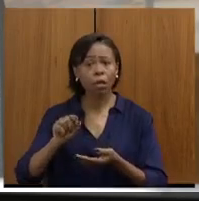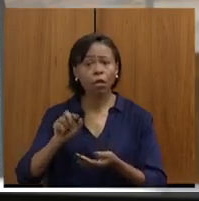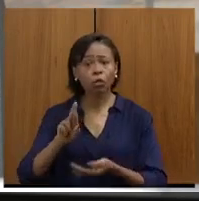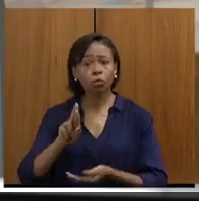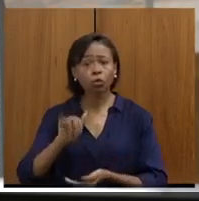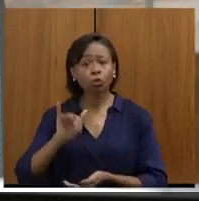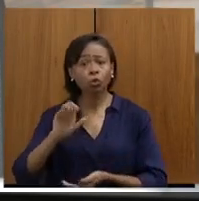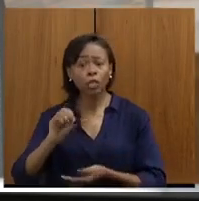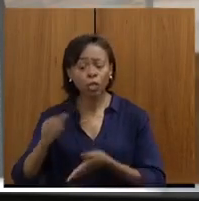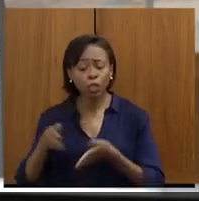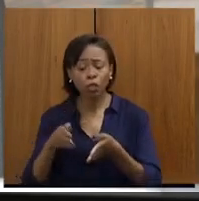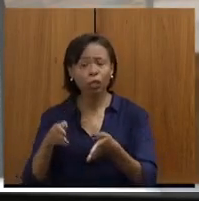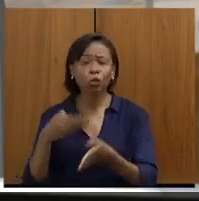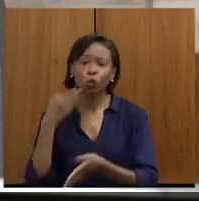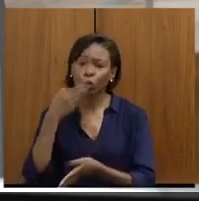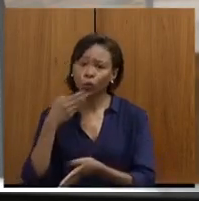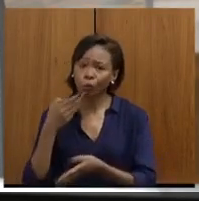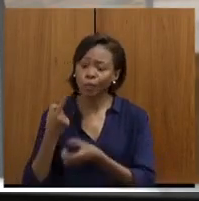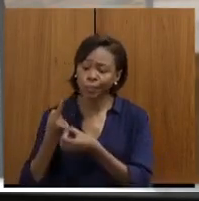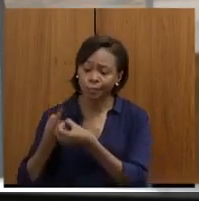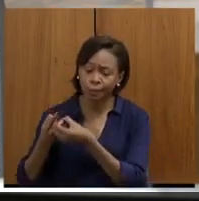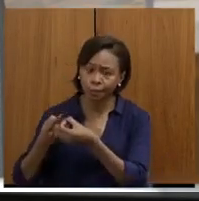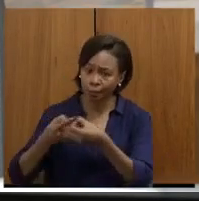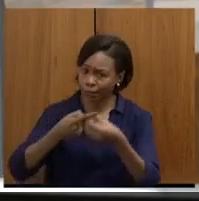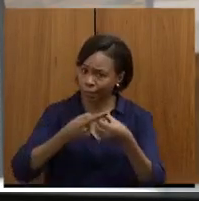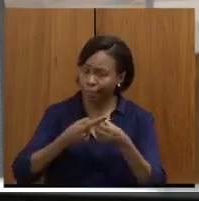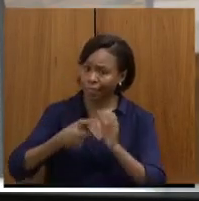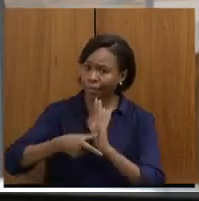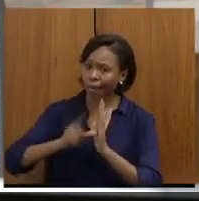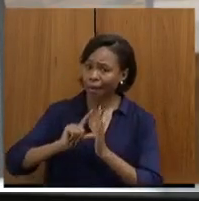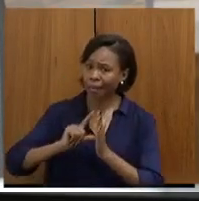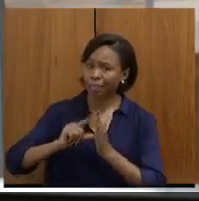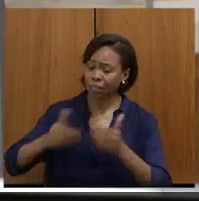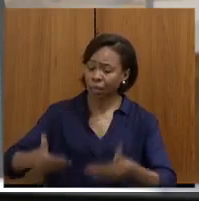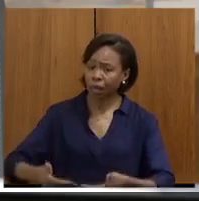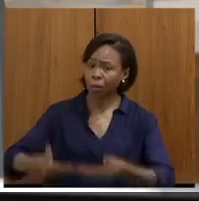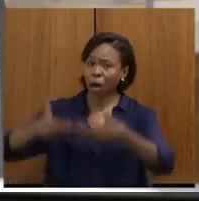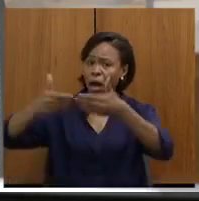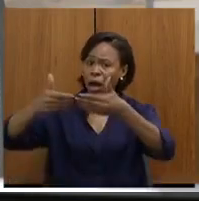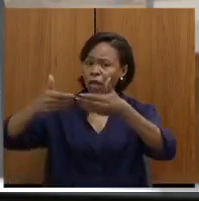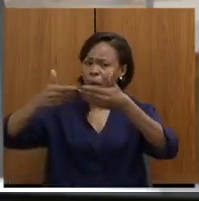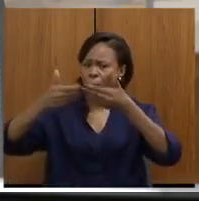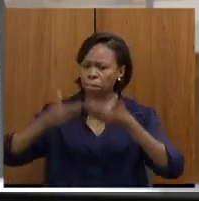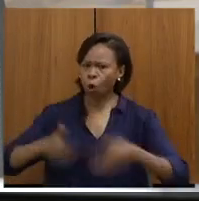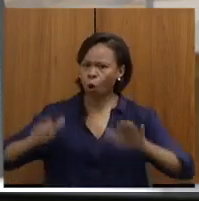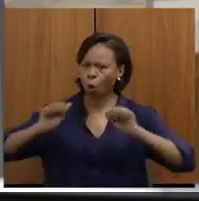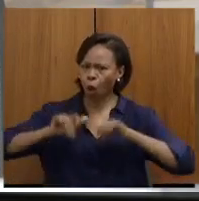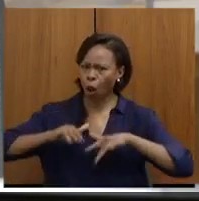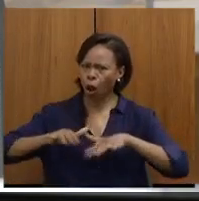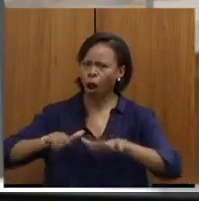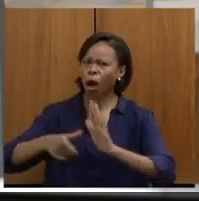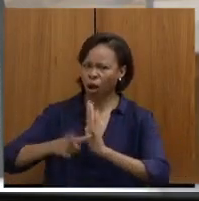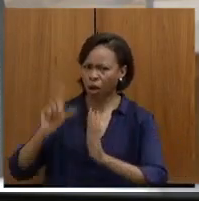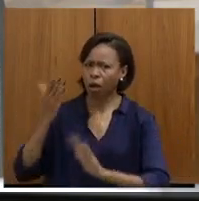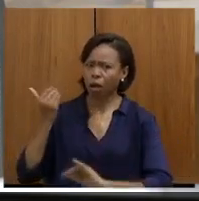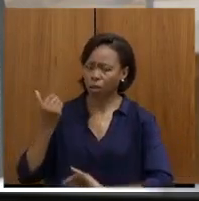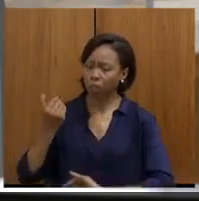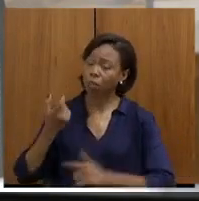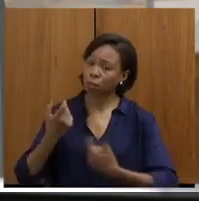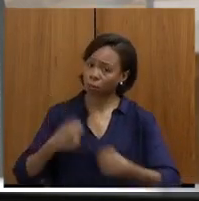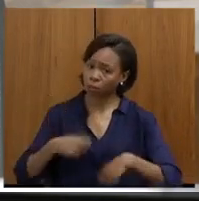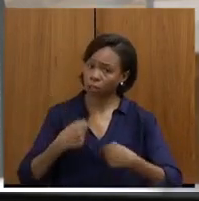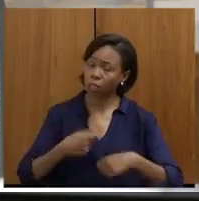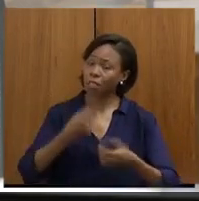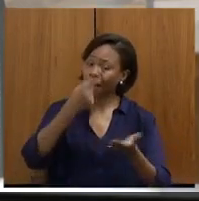nos municípios atingidos pelo rompimento da barragem. Então, nós precisamos que